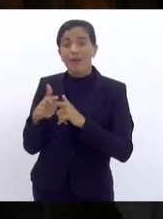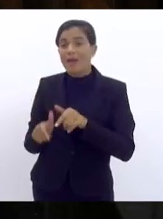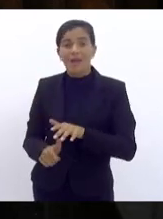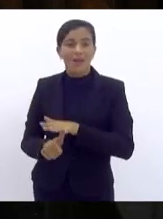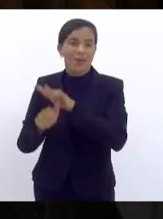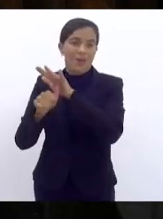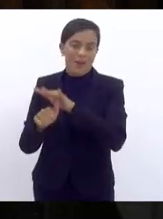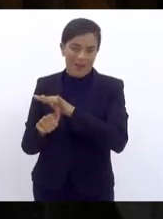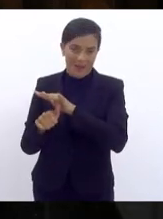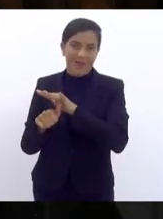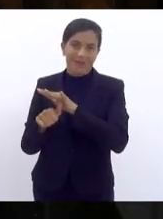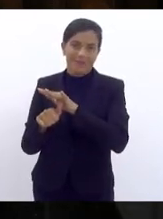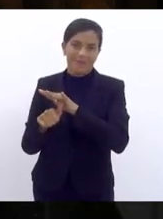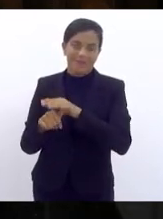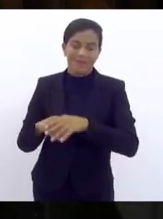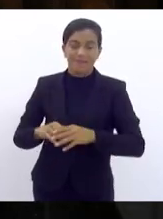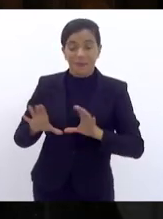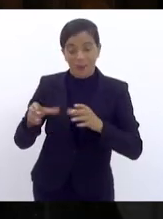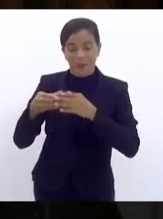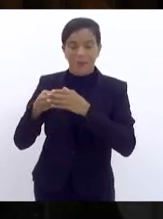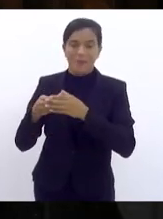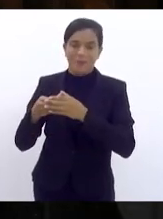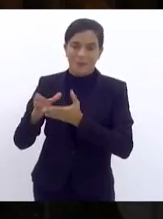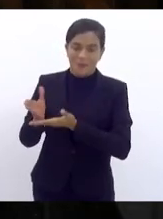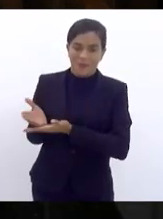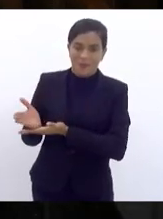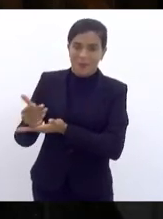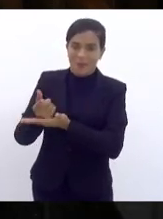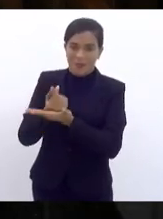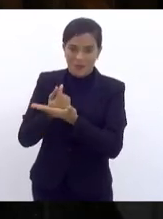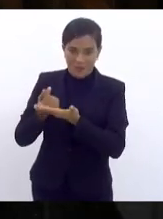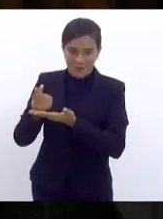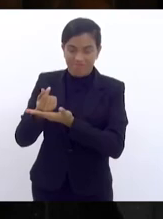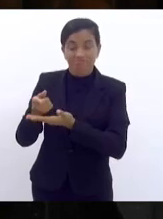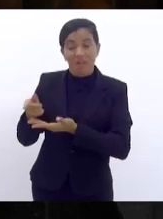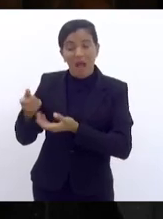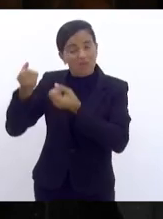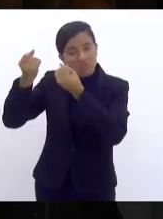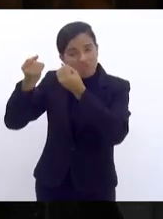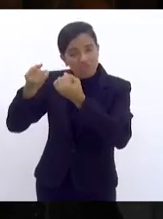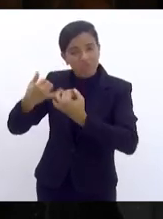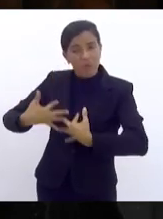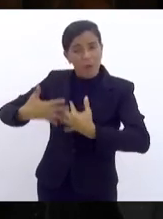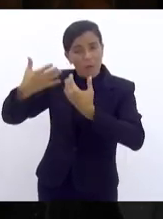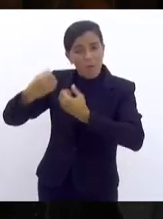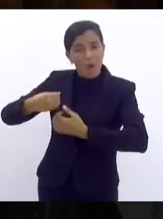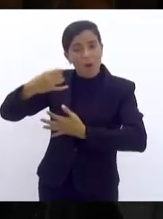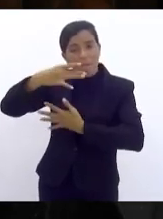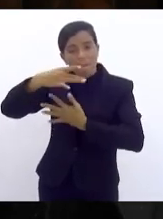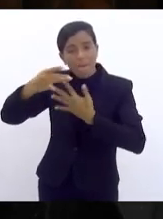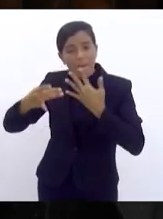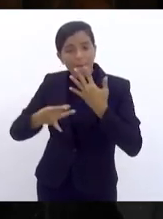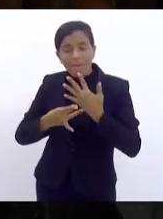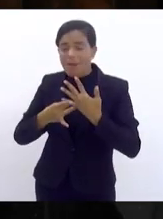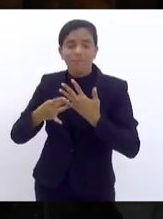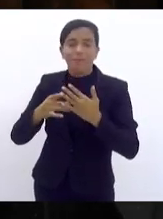Orçamento. Lá, justificaram toda a LDO,